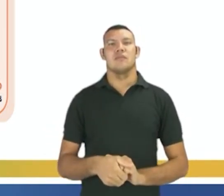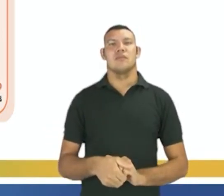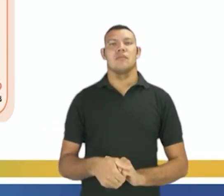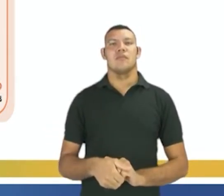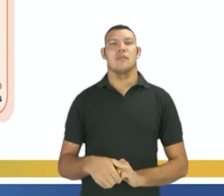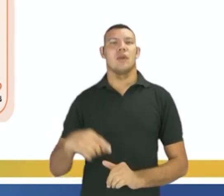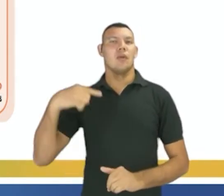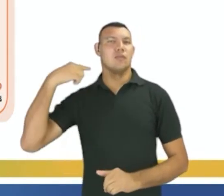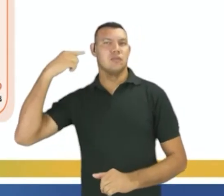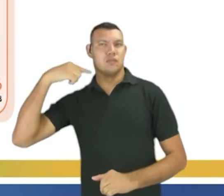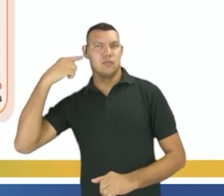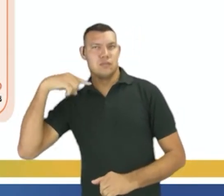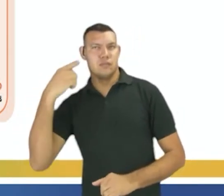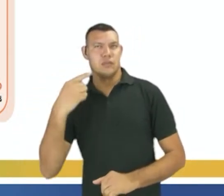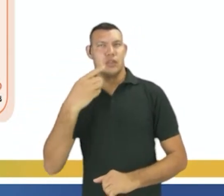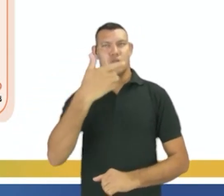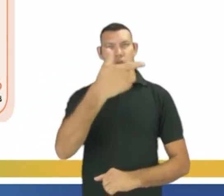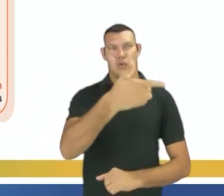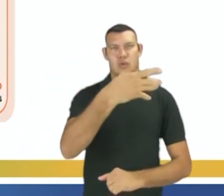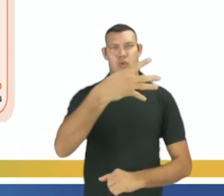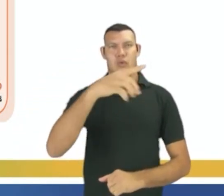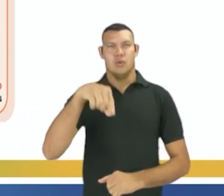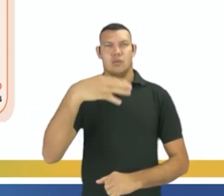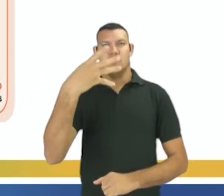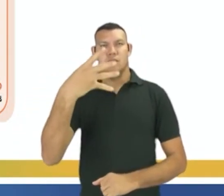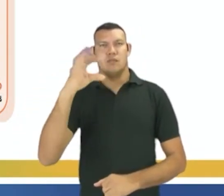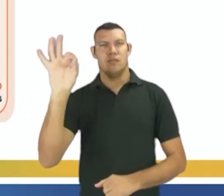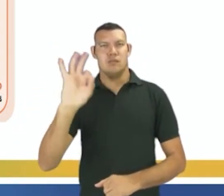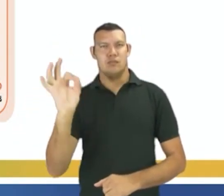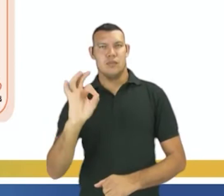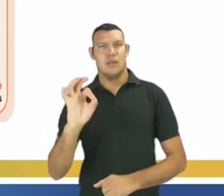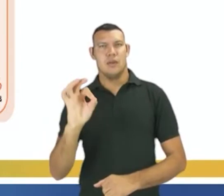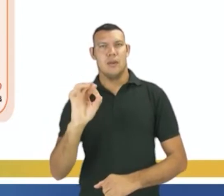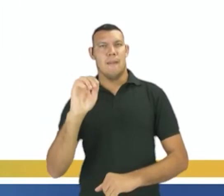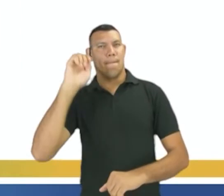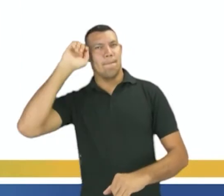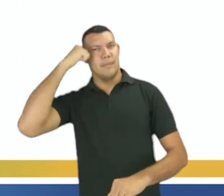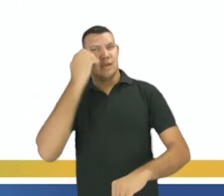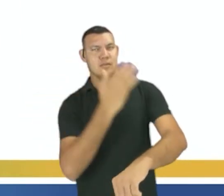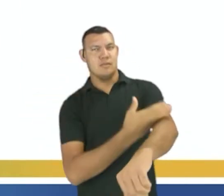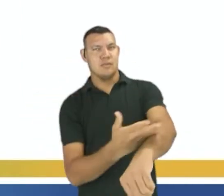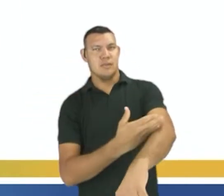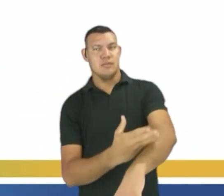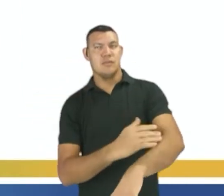eram preto ou pardo. E 75,6% branco e outros.